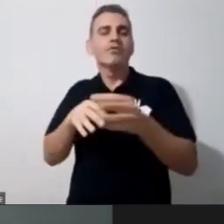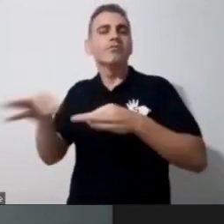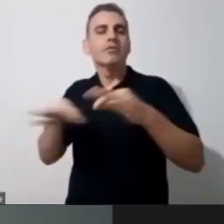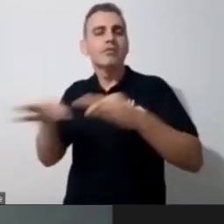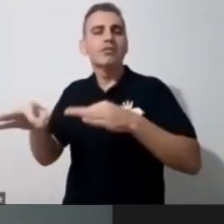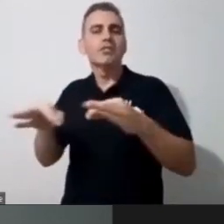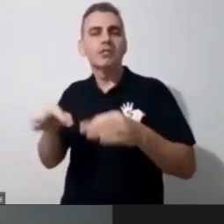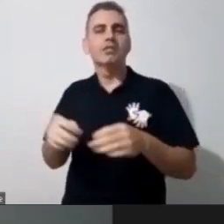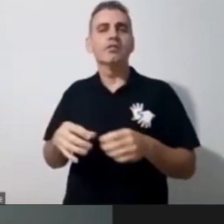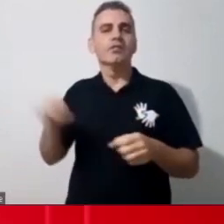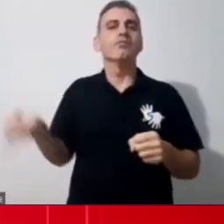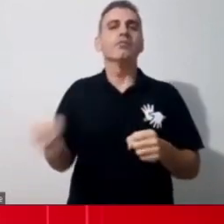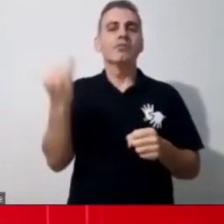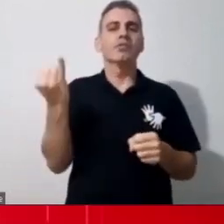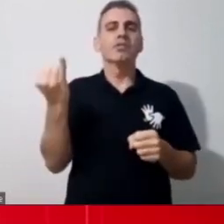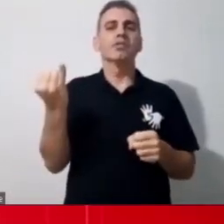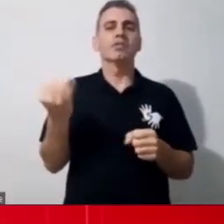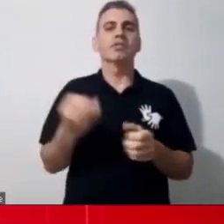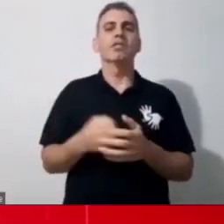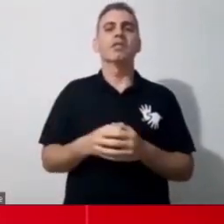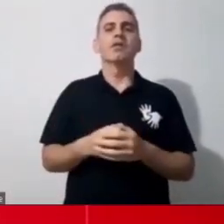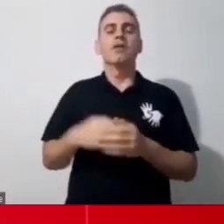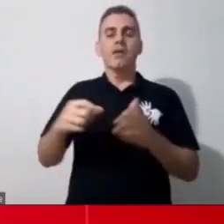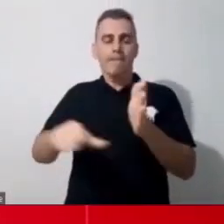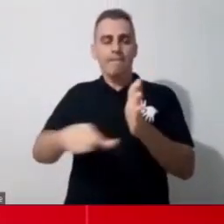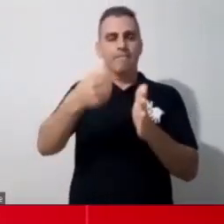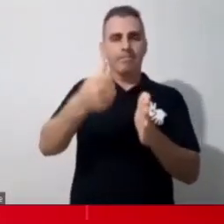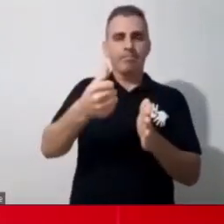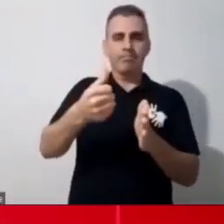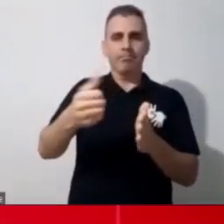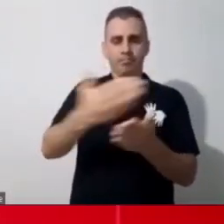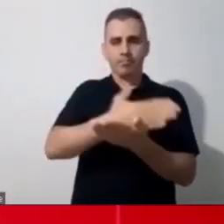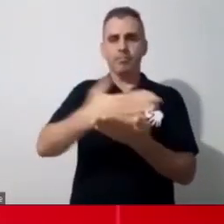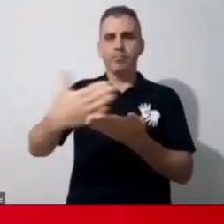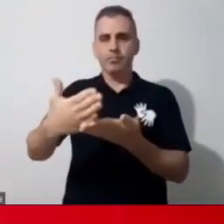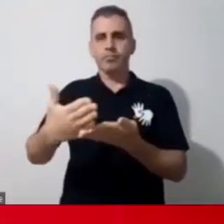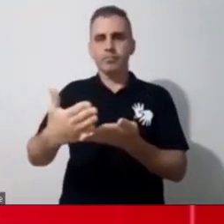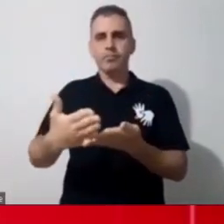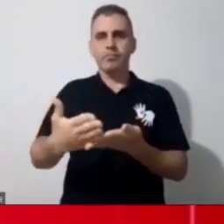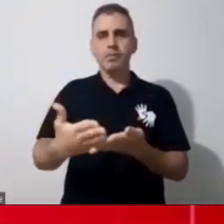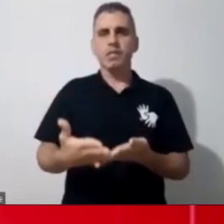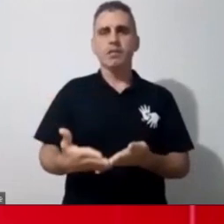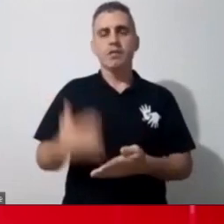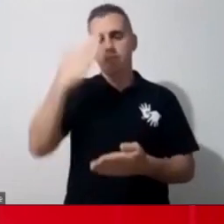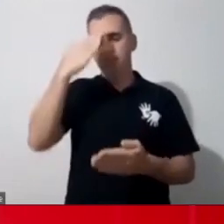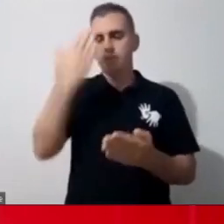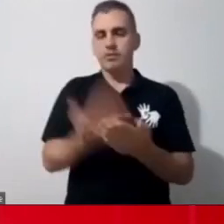dificuldades? Bom, primeiro momento, assim, eu acredito que eu tenho que ter uma linha base, né? Nessa linha base,